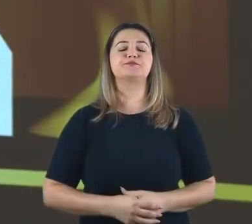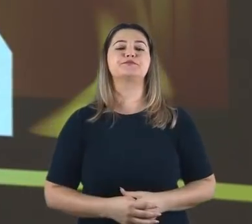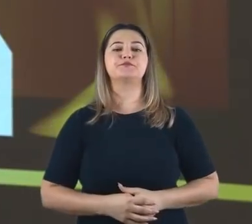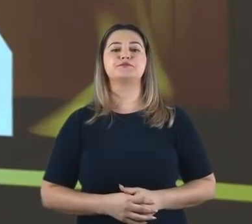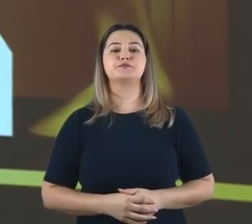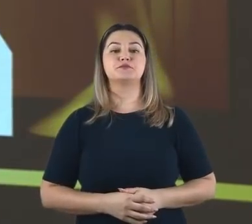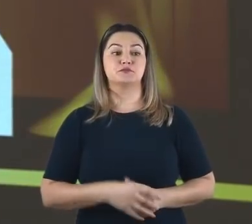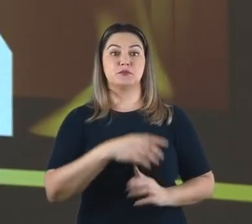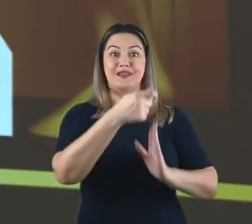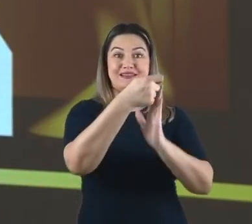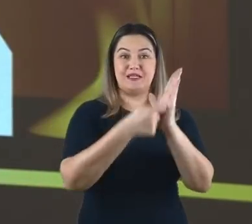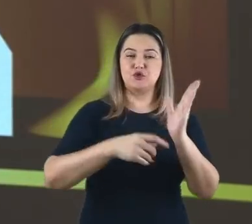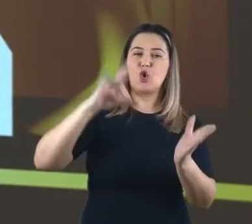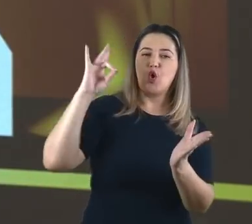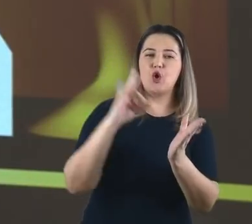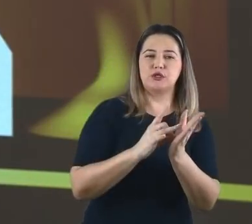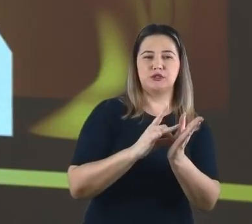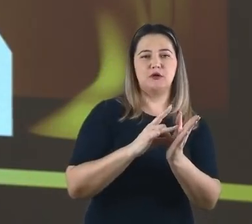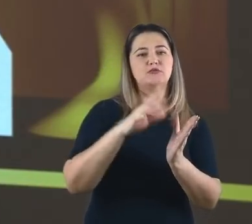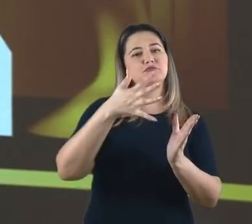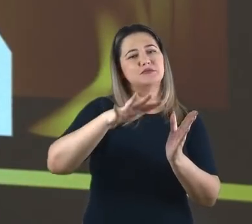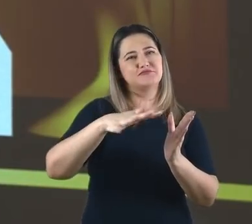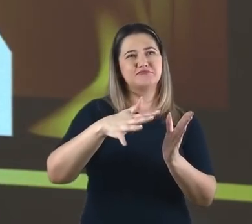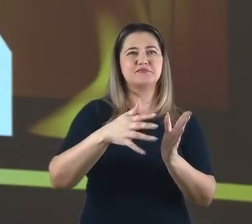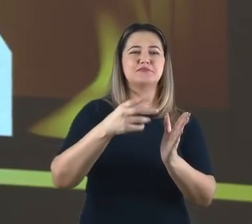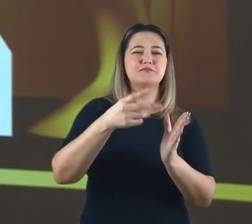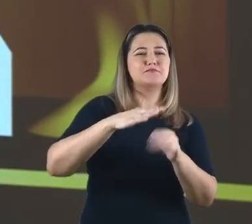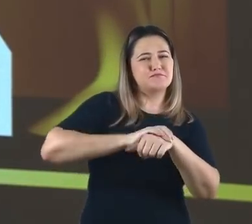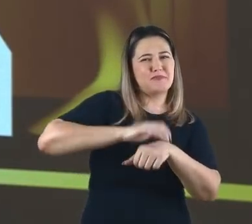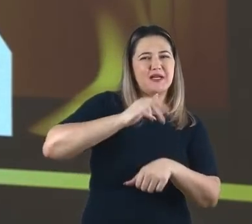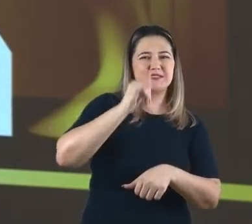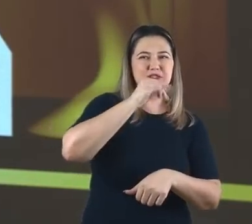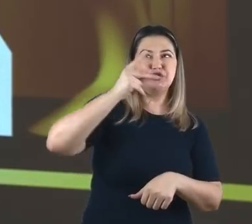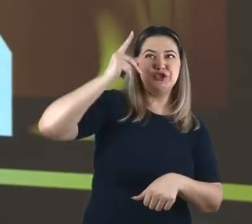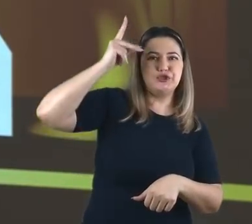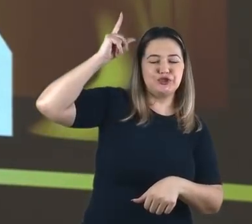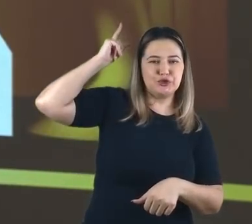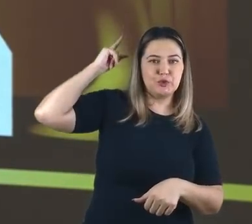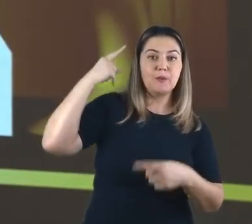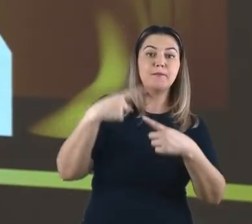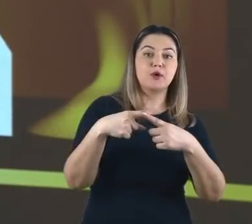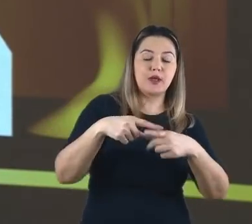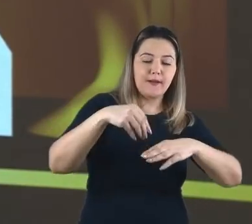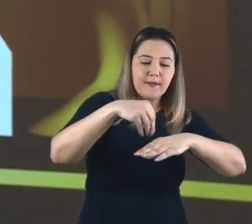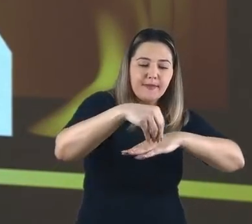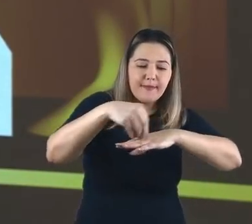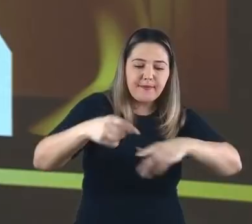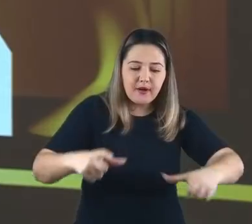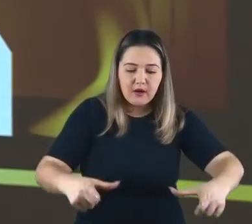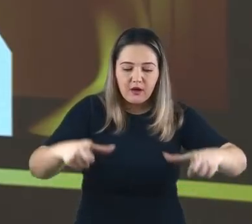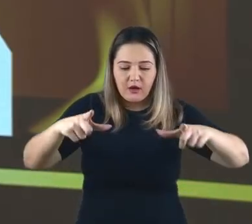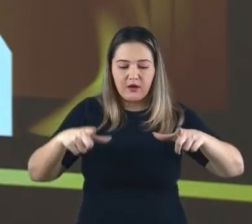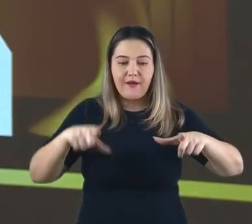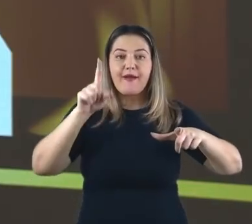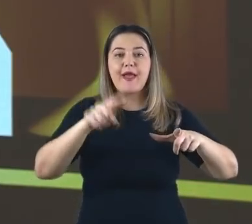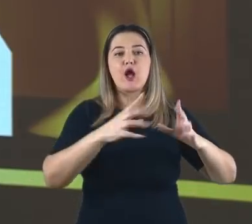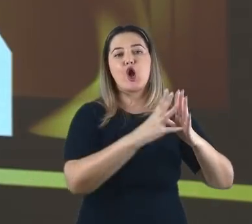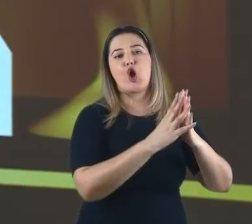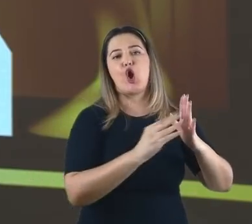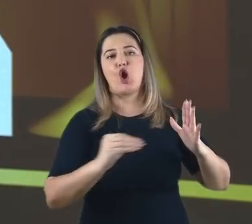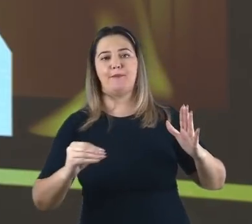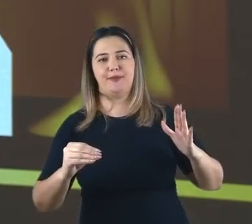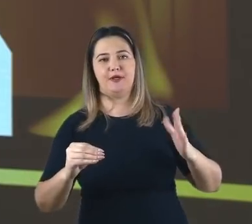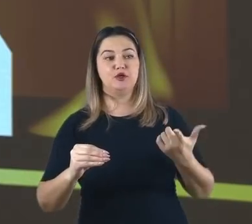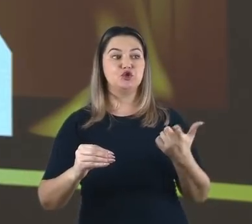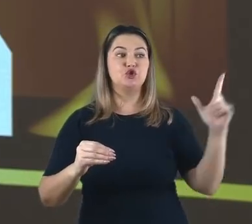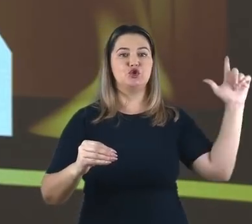texto original pode ter sido muito mais antigo do que isso sabe por quê? Este que eles encontraram é apenas a reprodução a cópia de